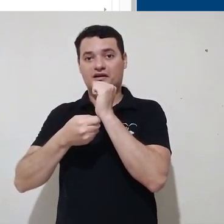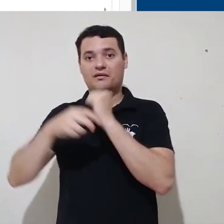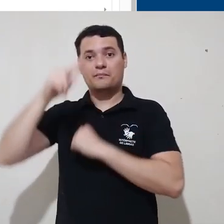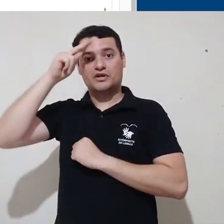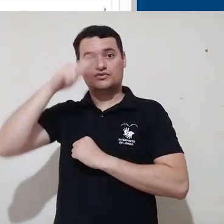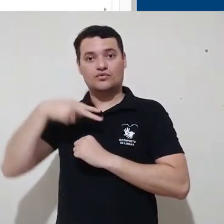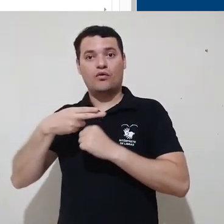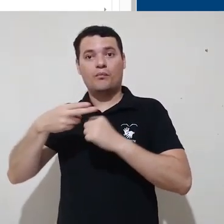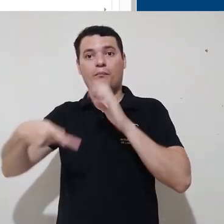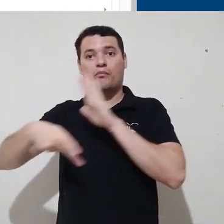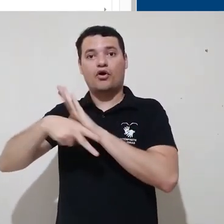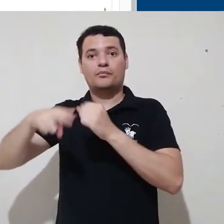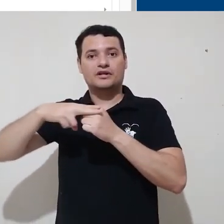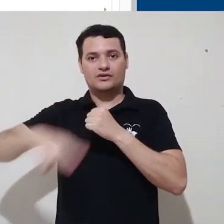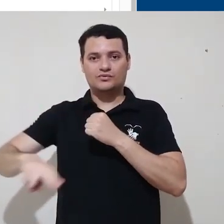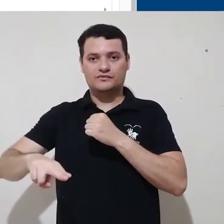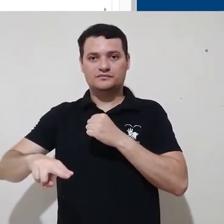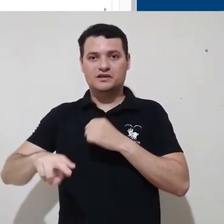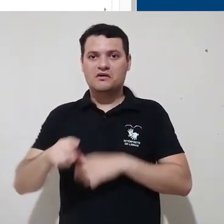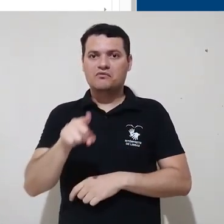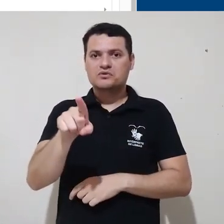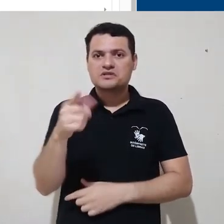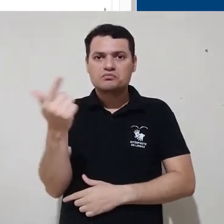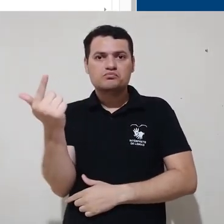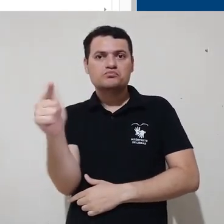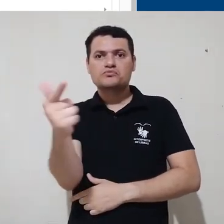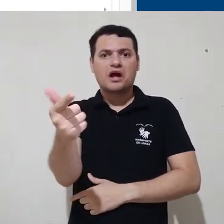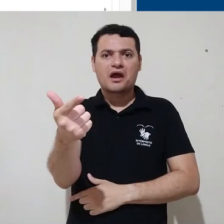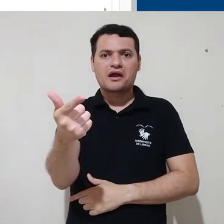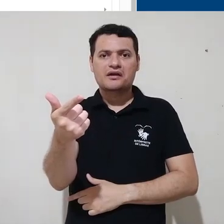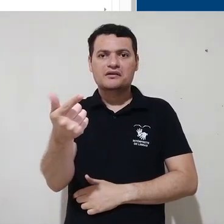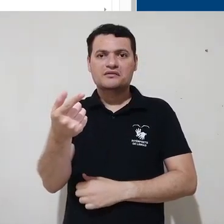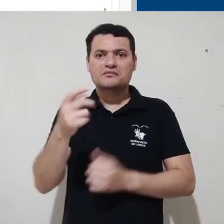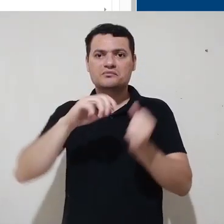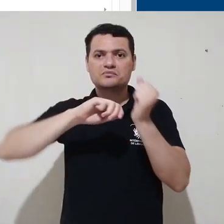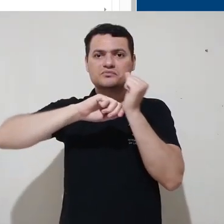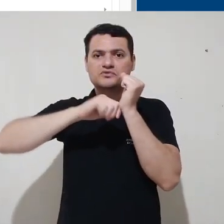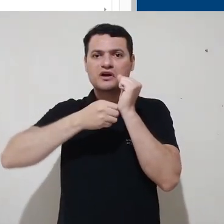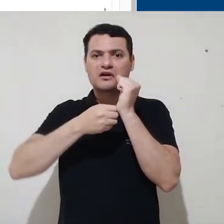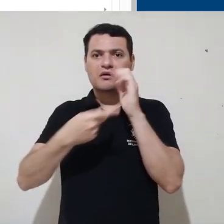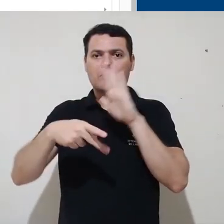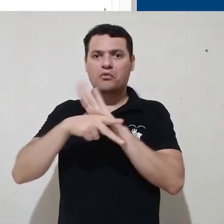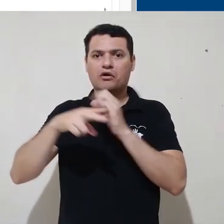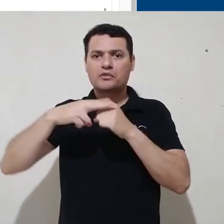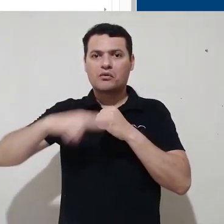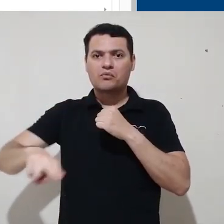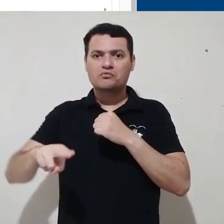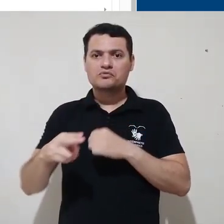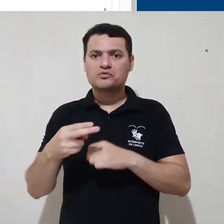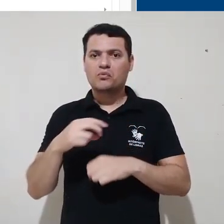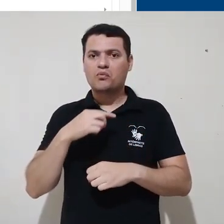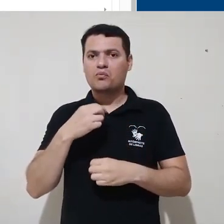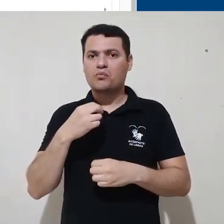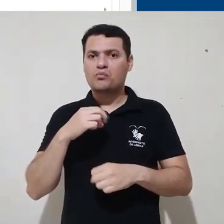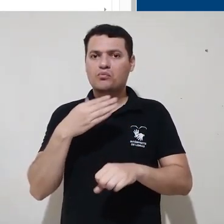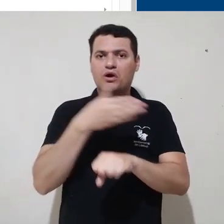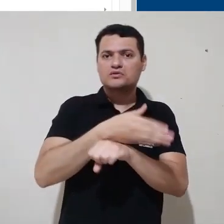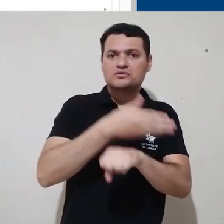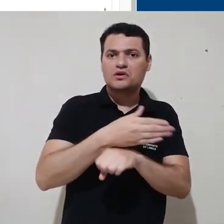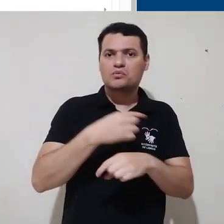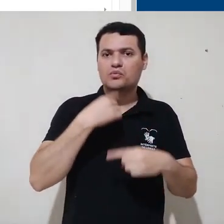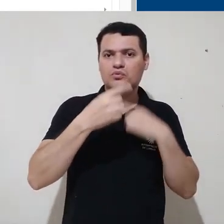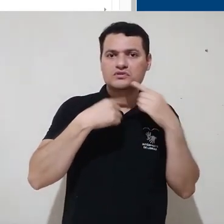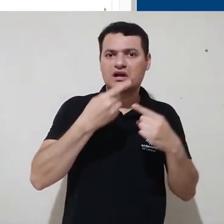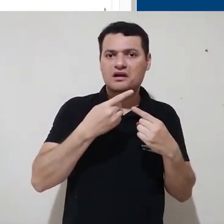UFIS. Se o usuário não possui login único da UFIS ou não consegue acessar a plataforma